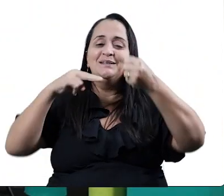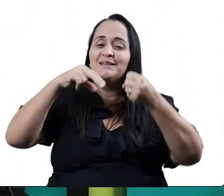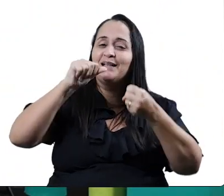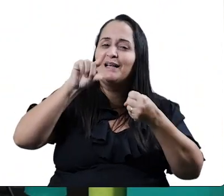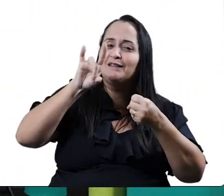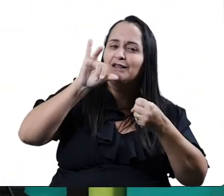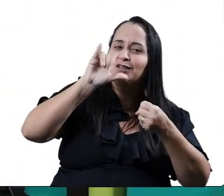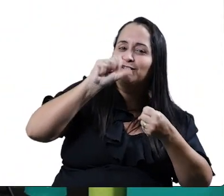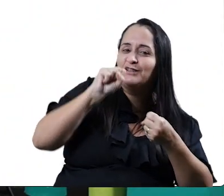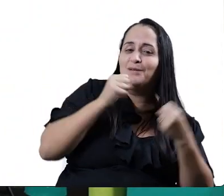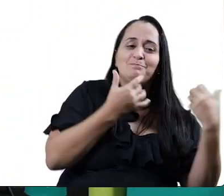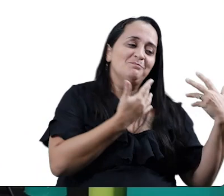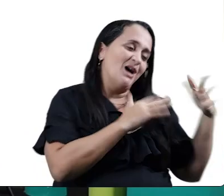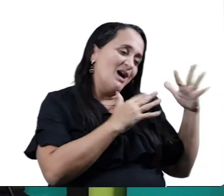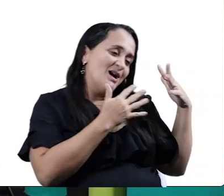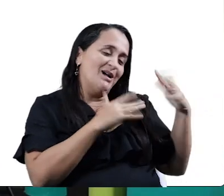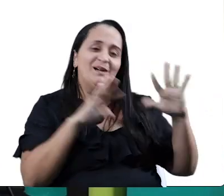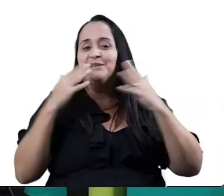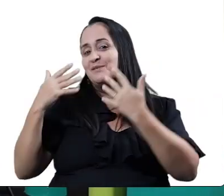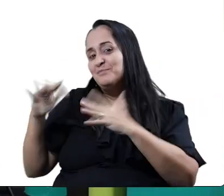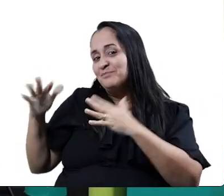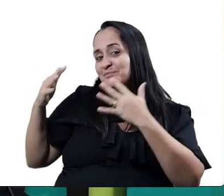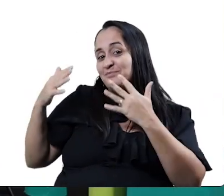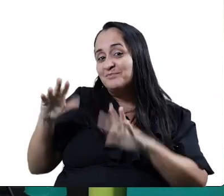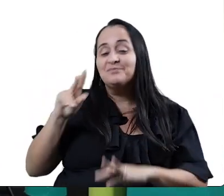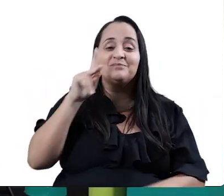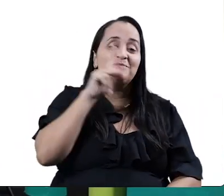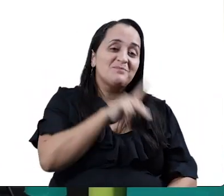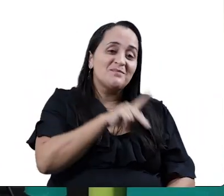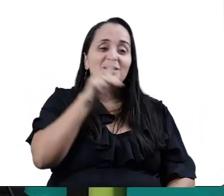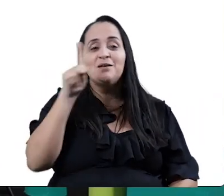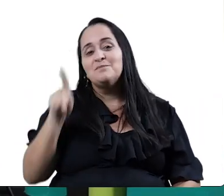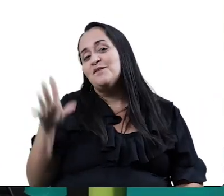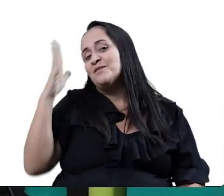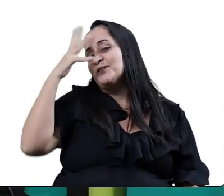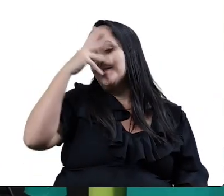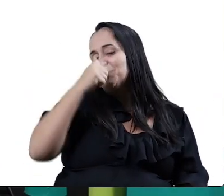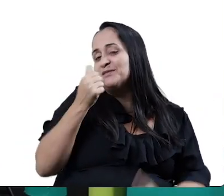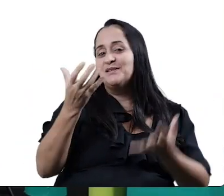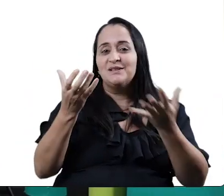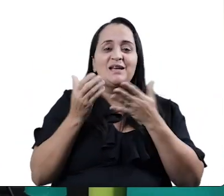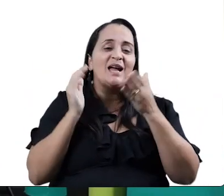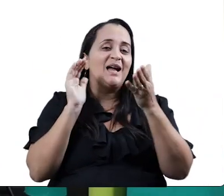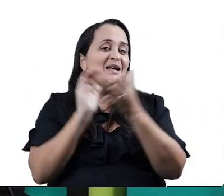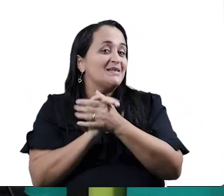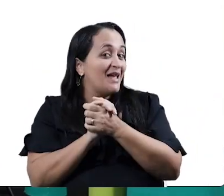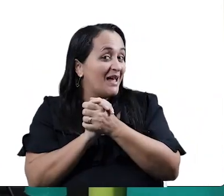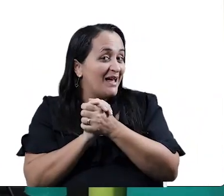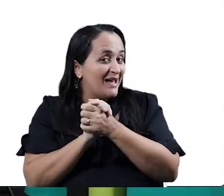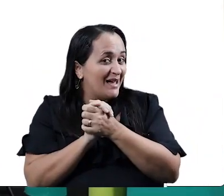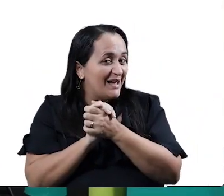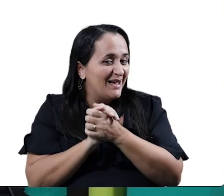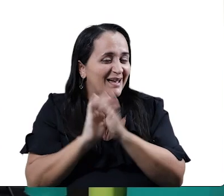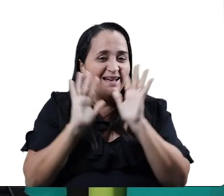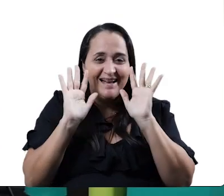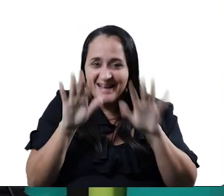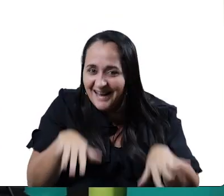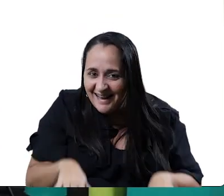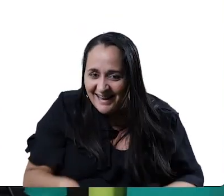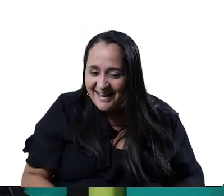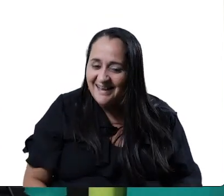Cirili pra lá, cirili pra cá. A Pronadir é bela e quer casar. Opa! E aí,